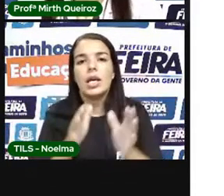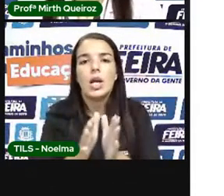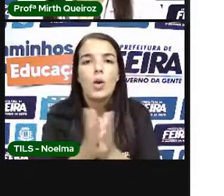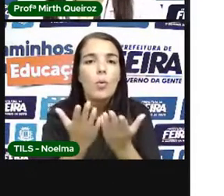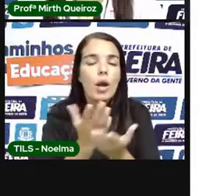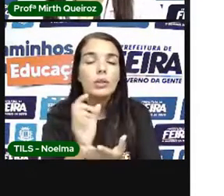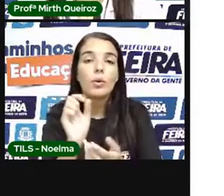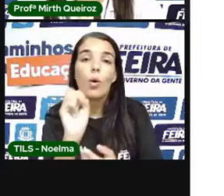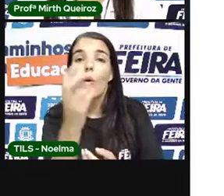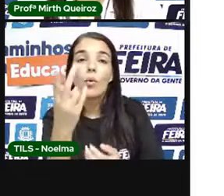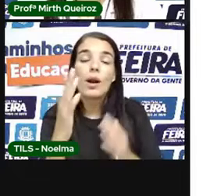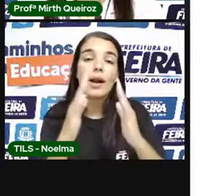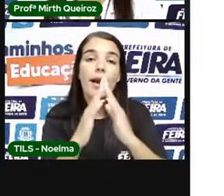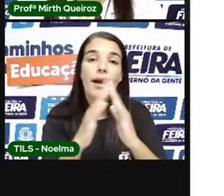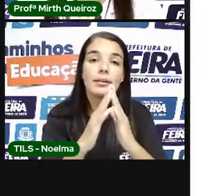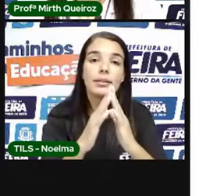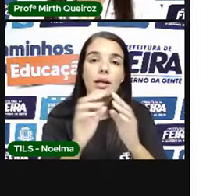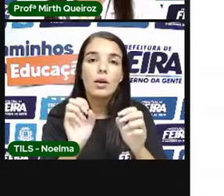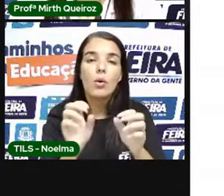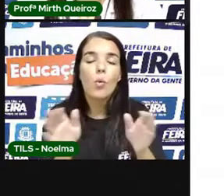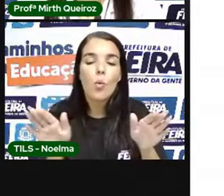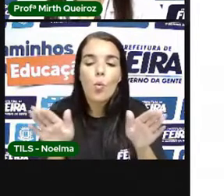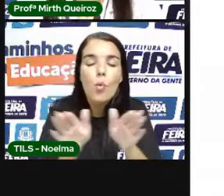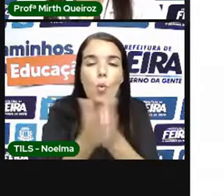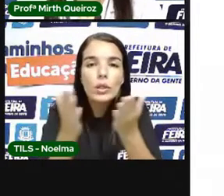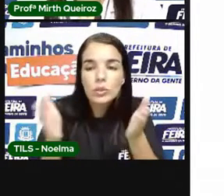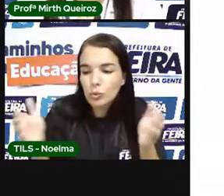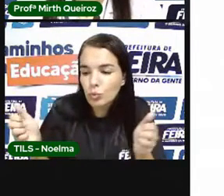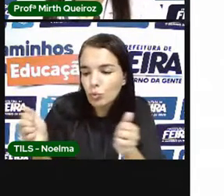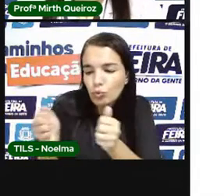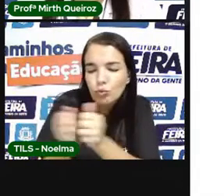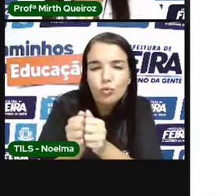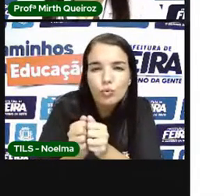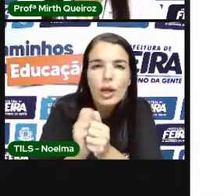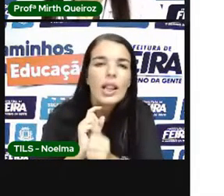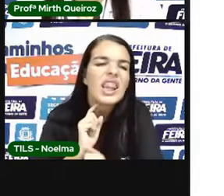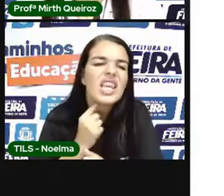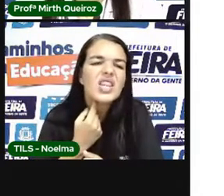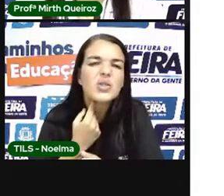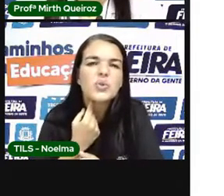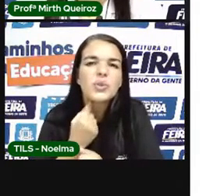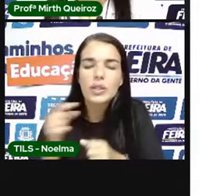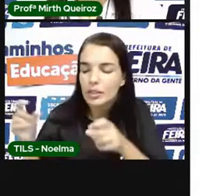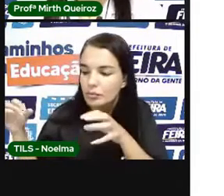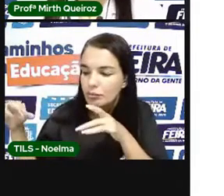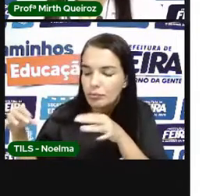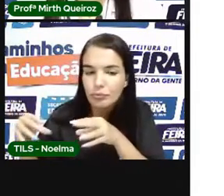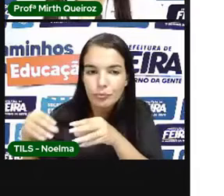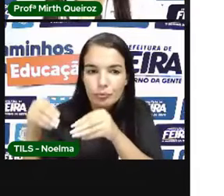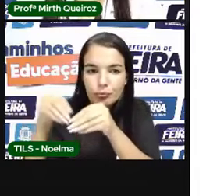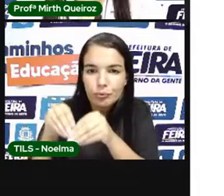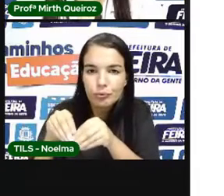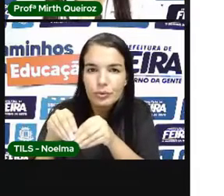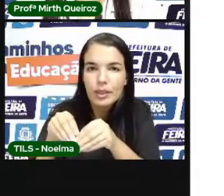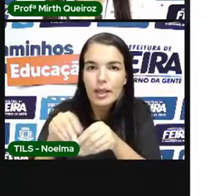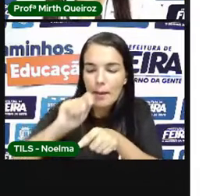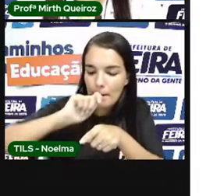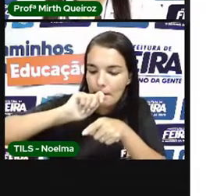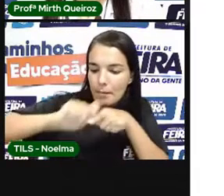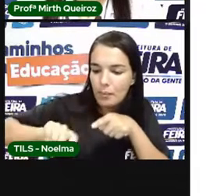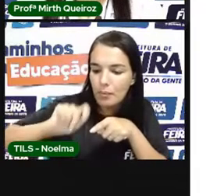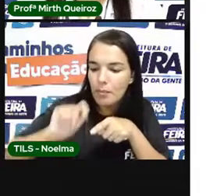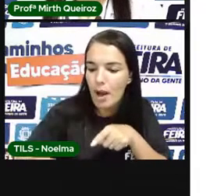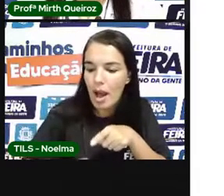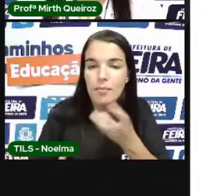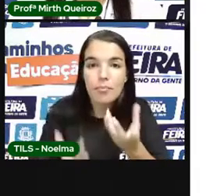nas nossas casas Quando a gente junta aquele lixinho ali Coloca fogo naquele lixo Aquela fumaça Que é